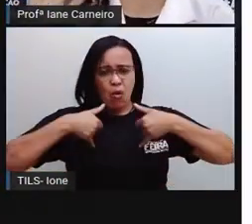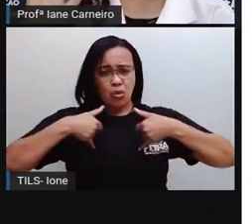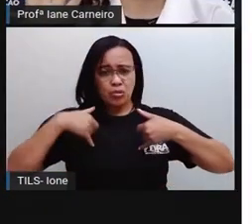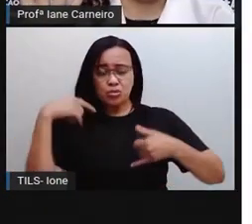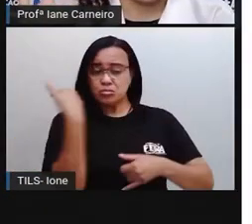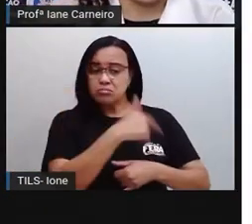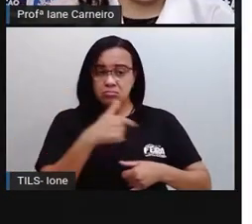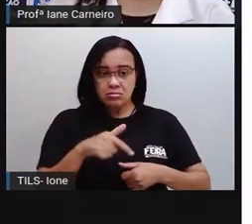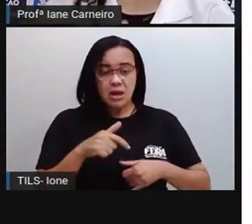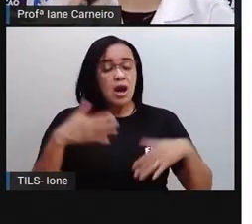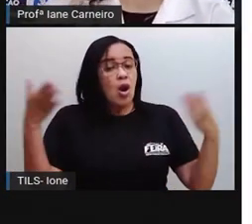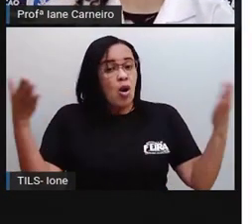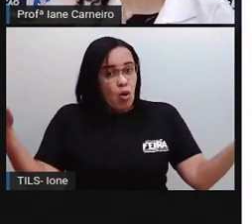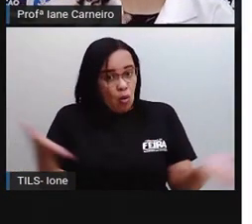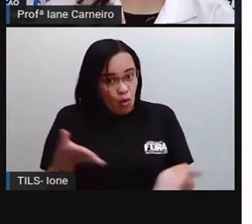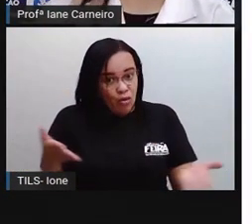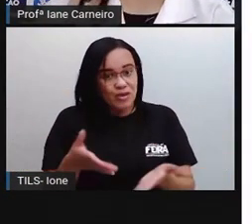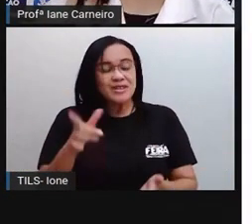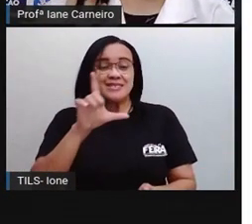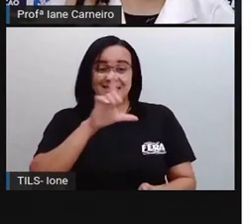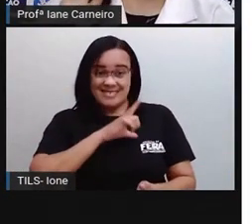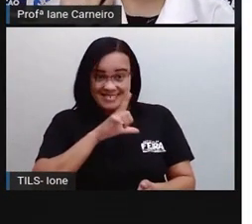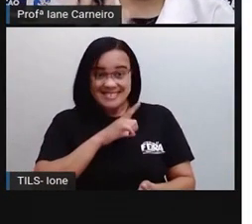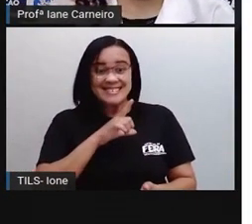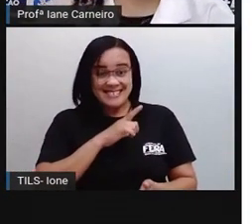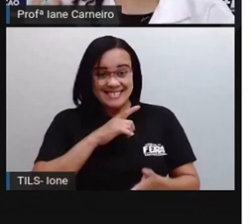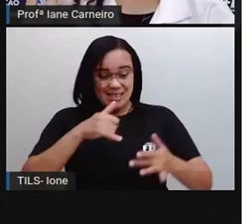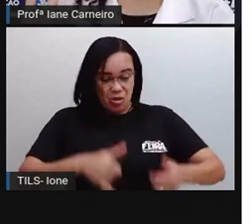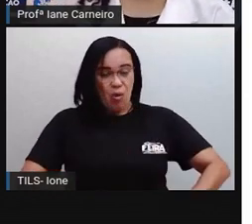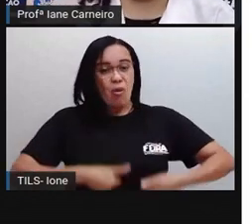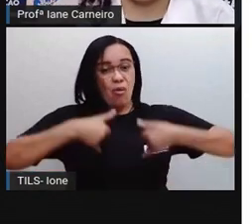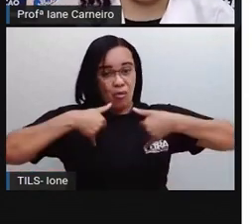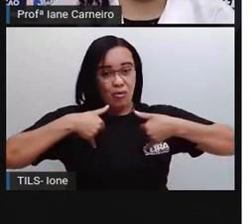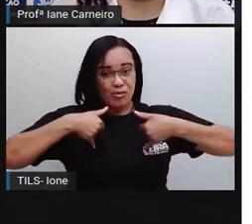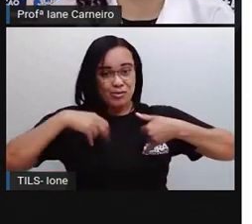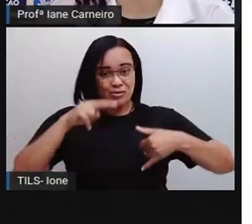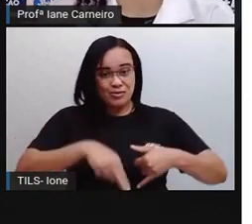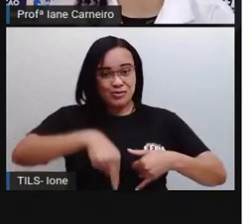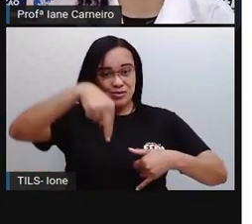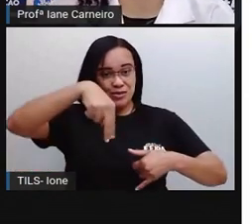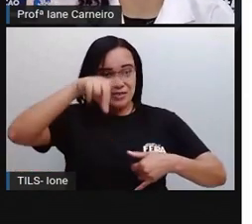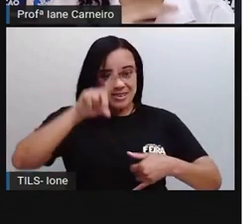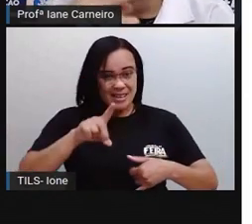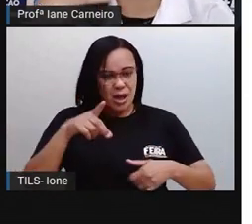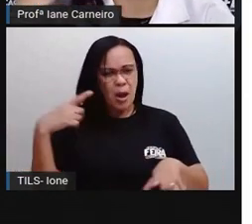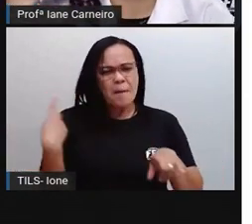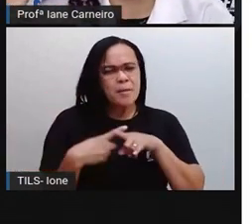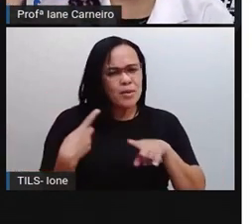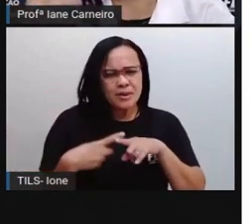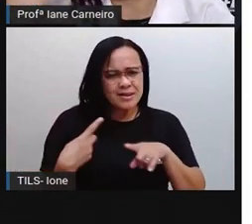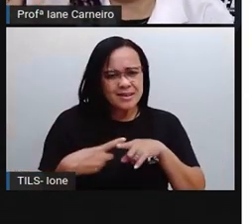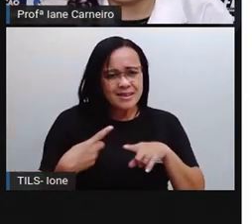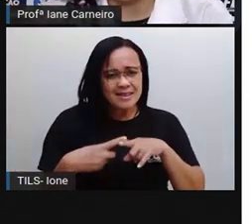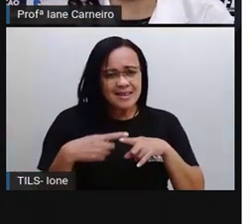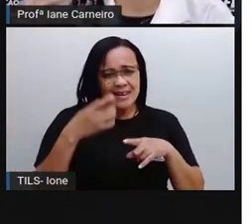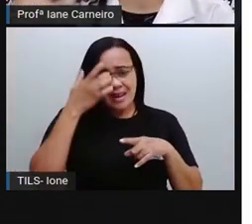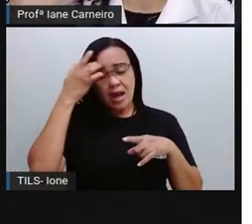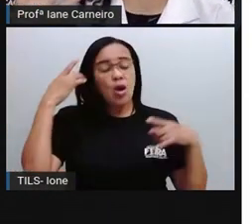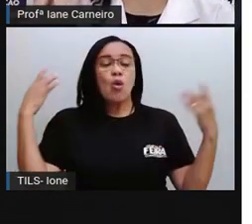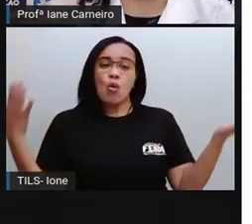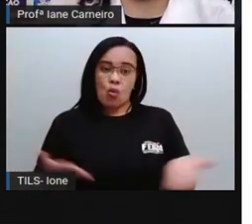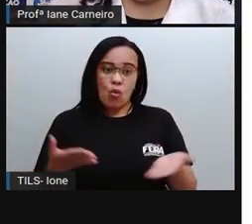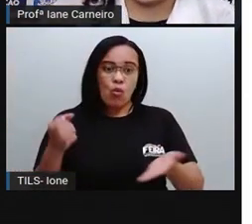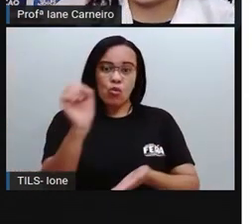de resgatar, né? Essa alegria de ser nordestino, Tem tanta riqueza